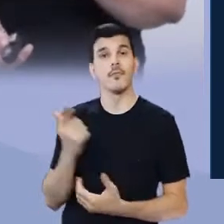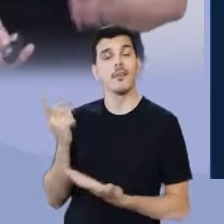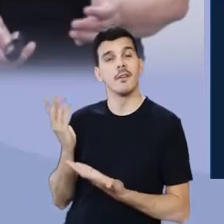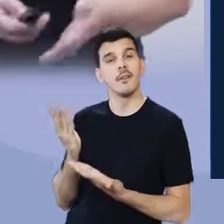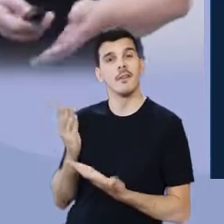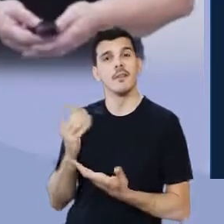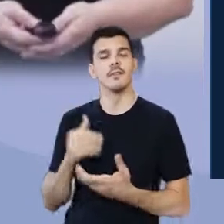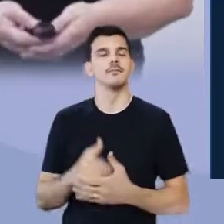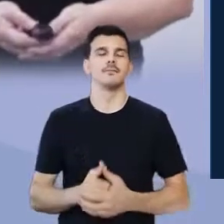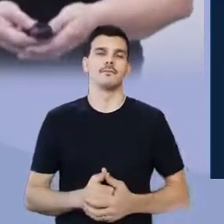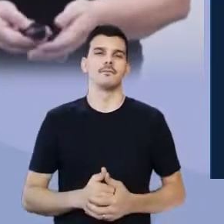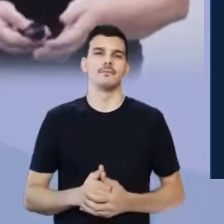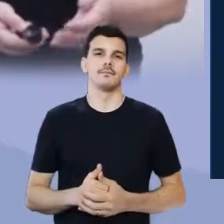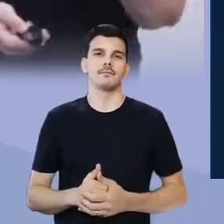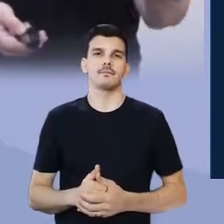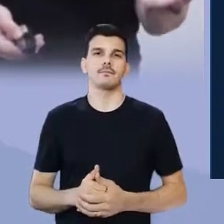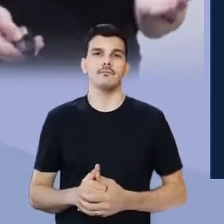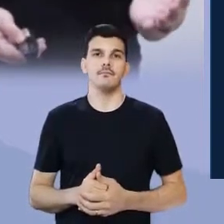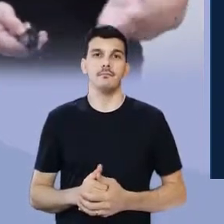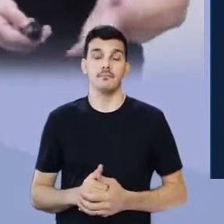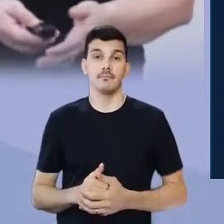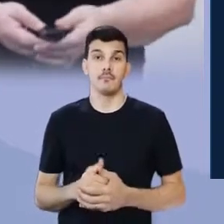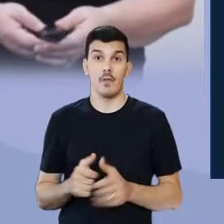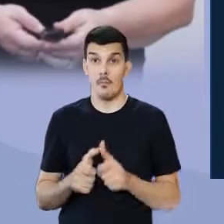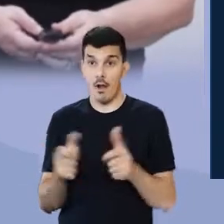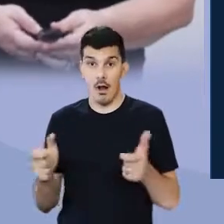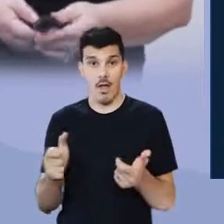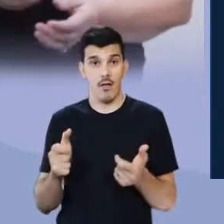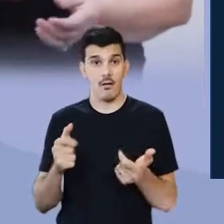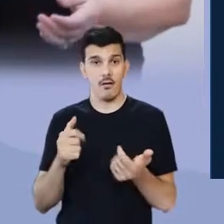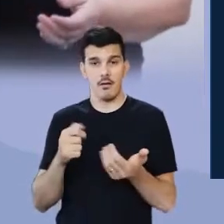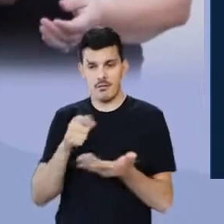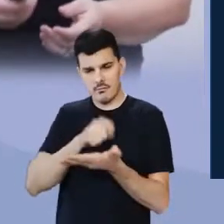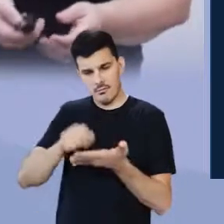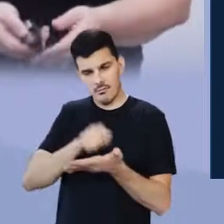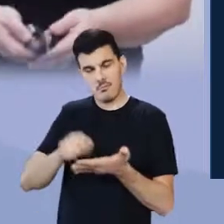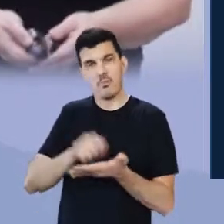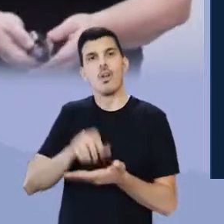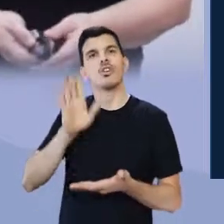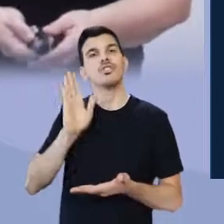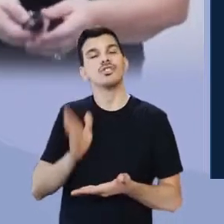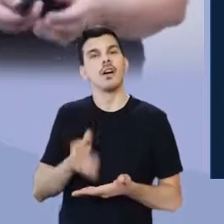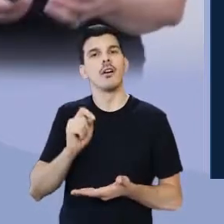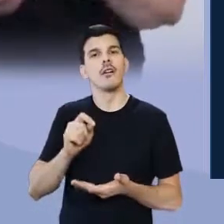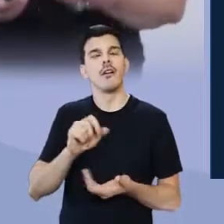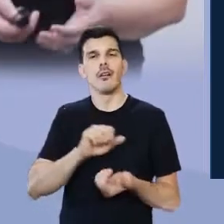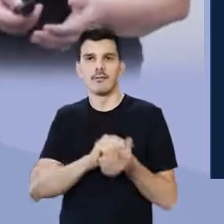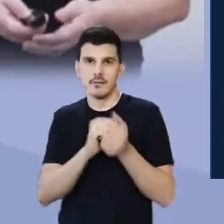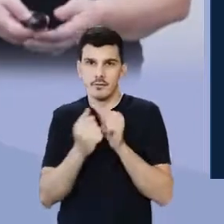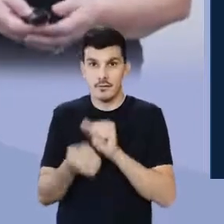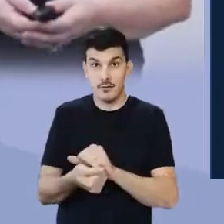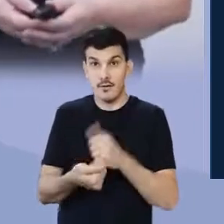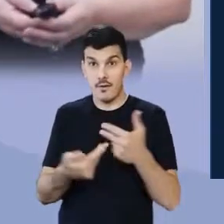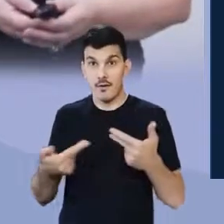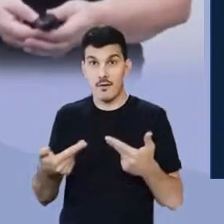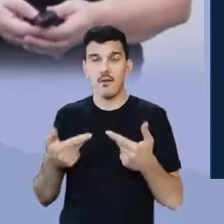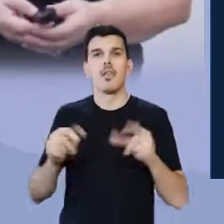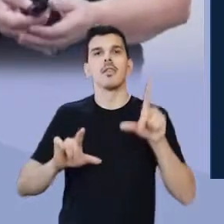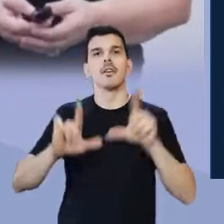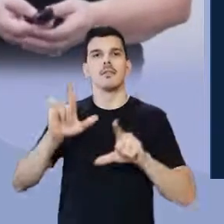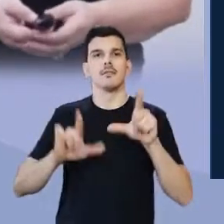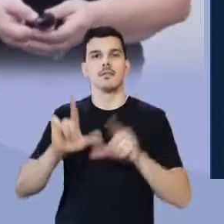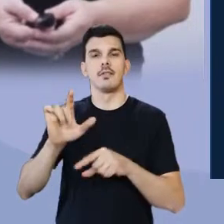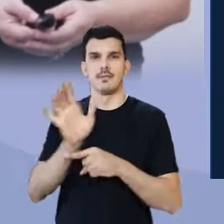Andará Dulce Veiga? A maior parte dessas obras já foram transformadas em boas obras para a